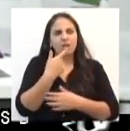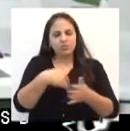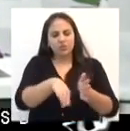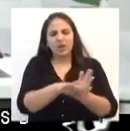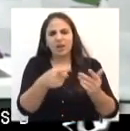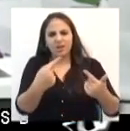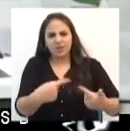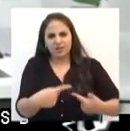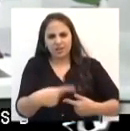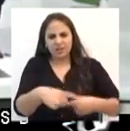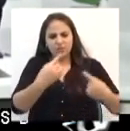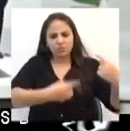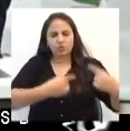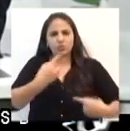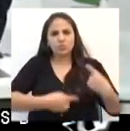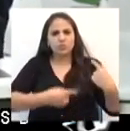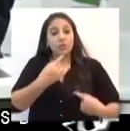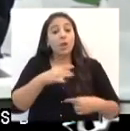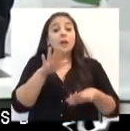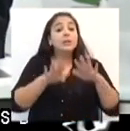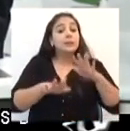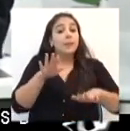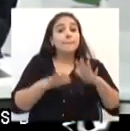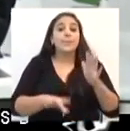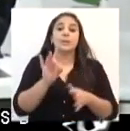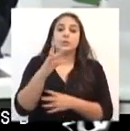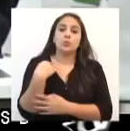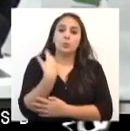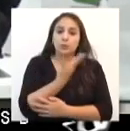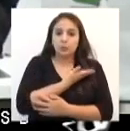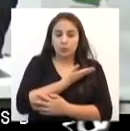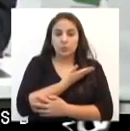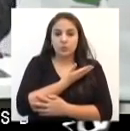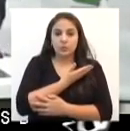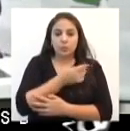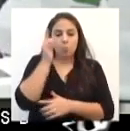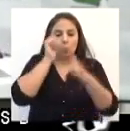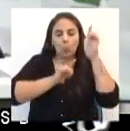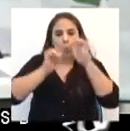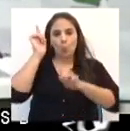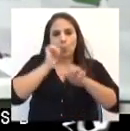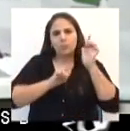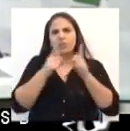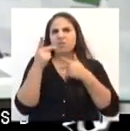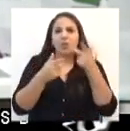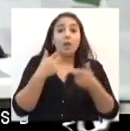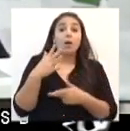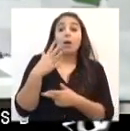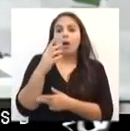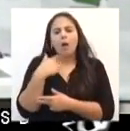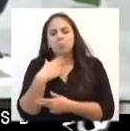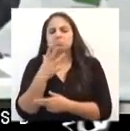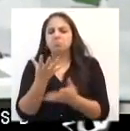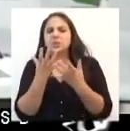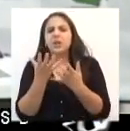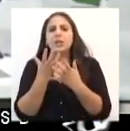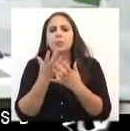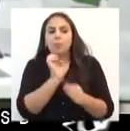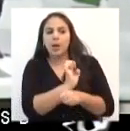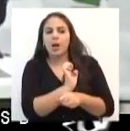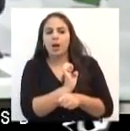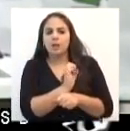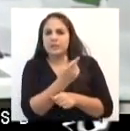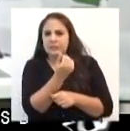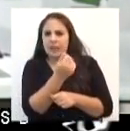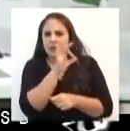discutir aqui, isso depende só de nós, o nosso ganho, de nós dizer, bom, queremos congelar, ou queremos diminuir, ou